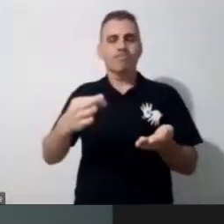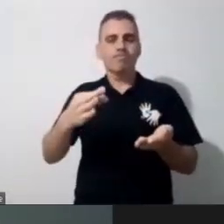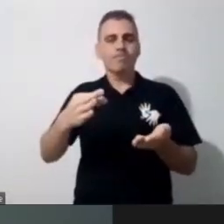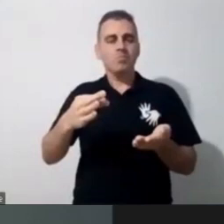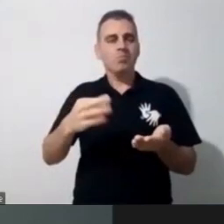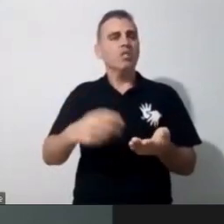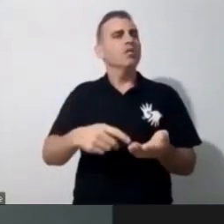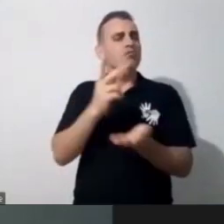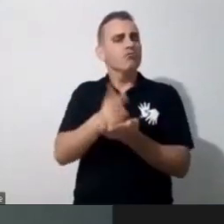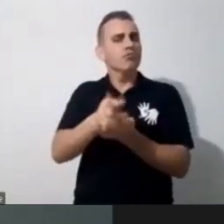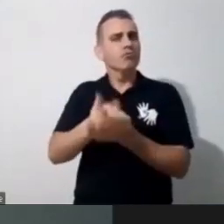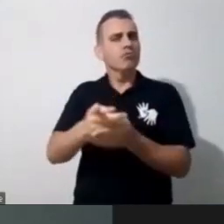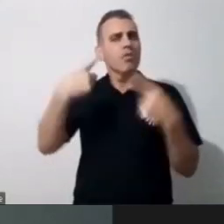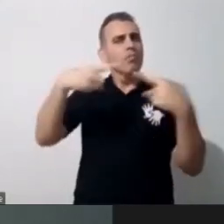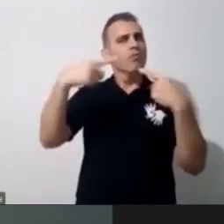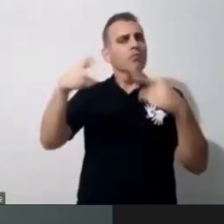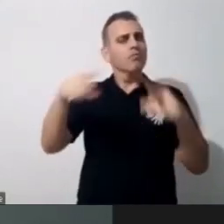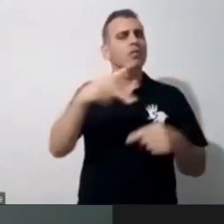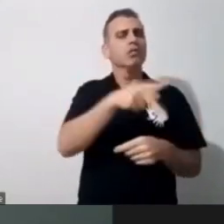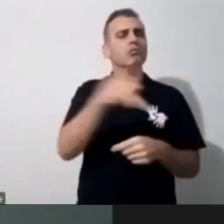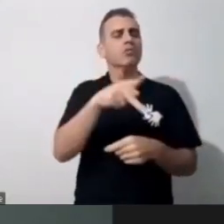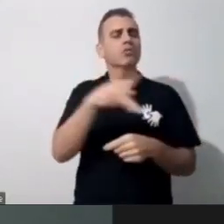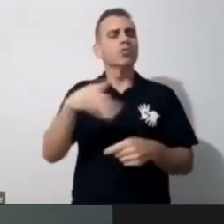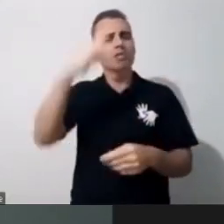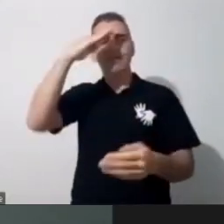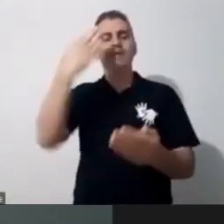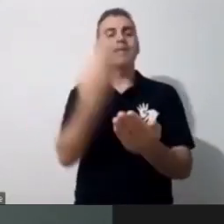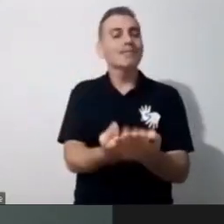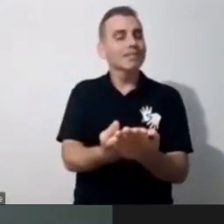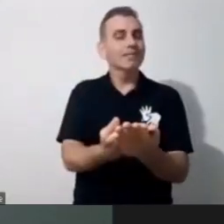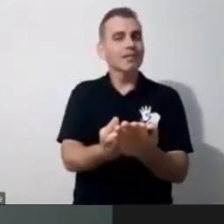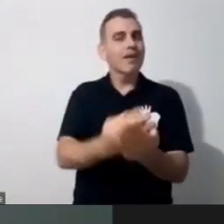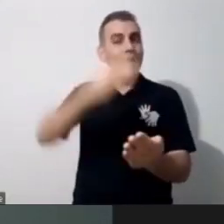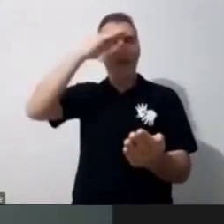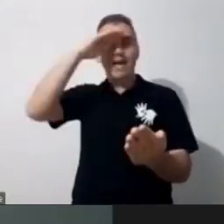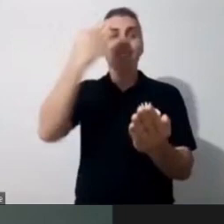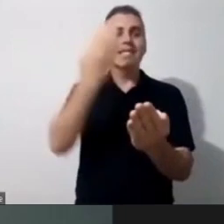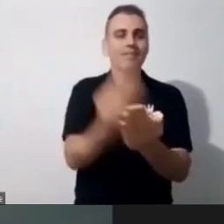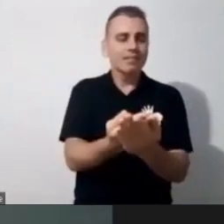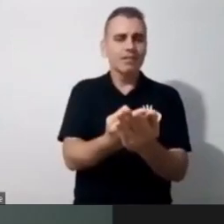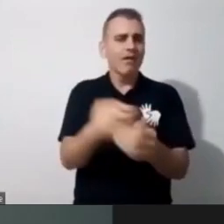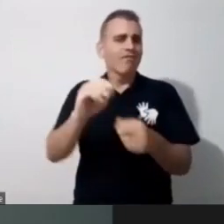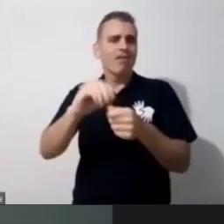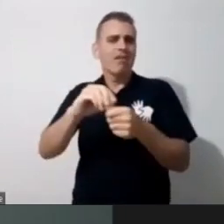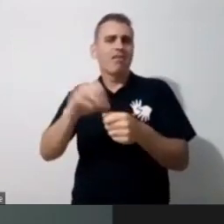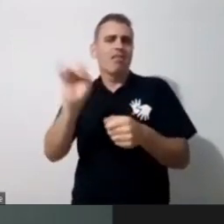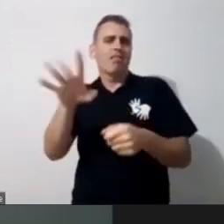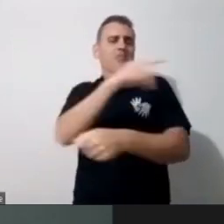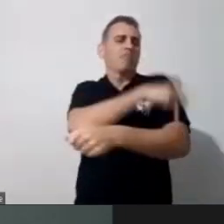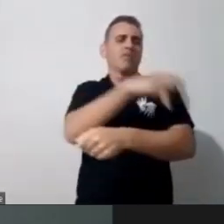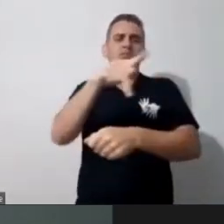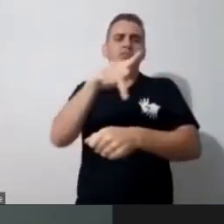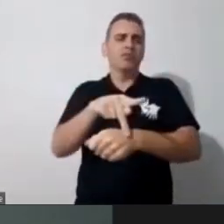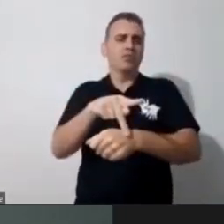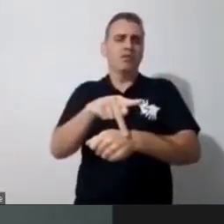professores que continuem acreditando que não façam pedagogia ou qualquer outro curso da área da educação por fazer,